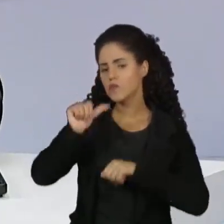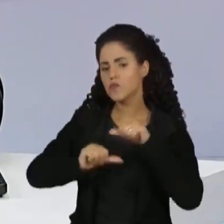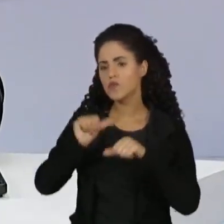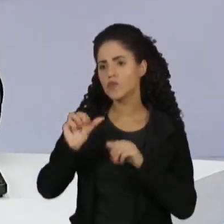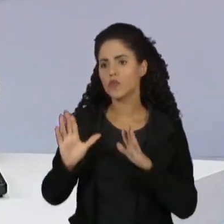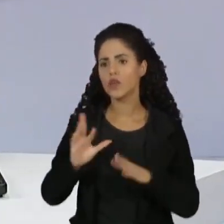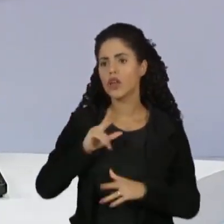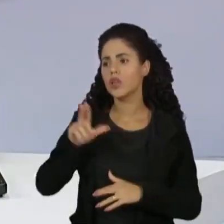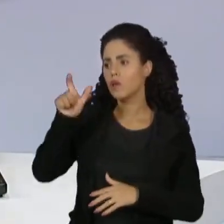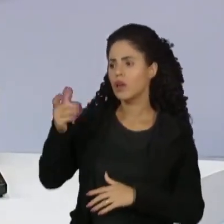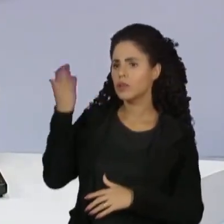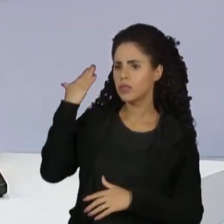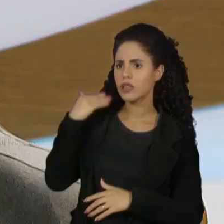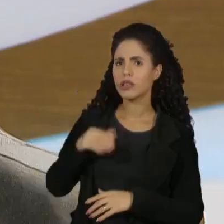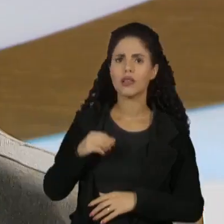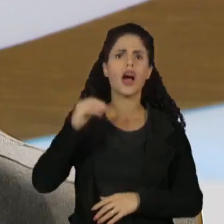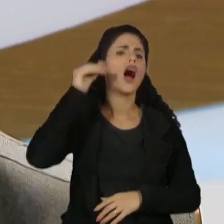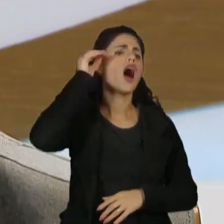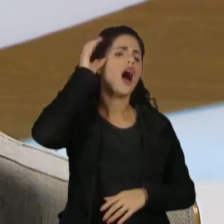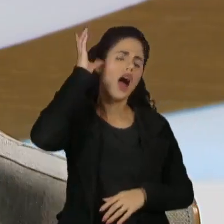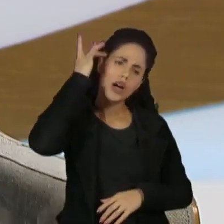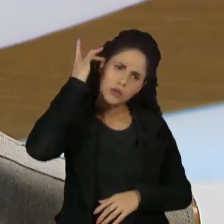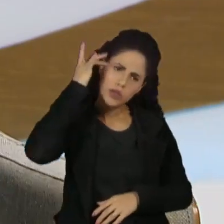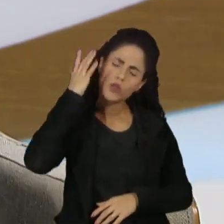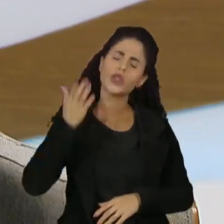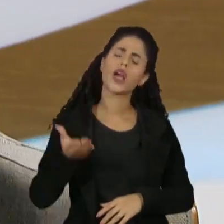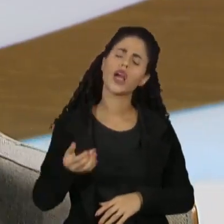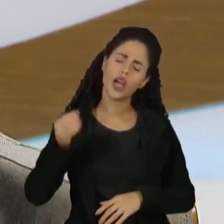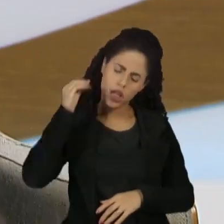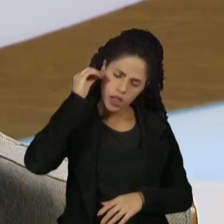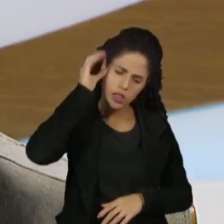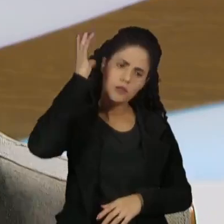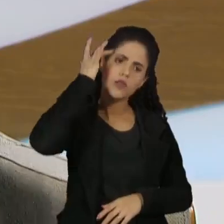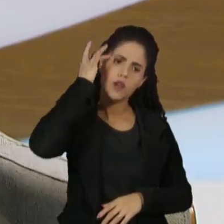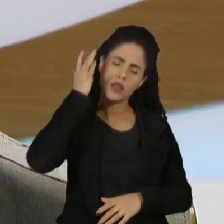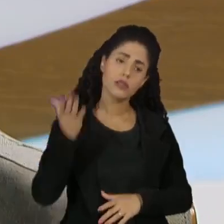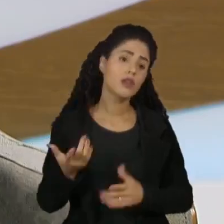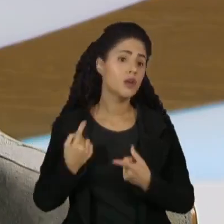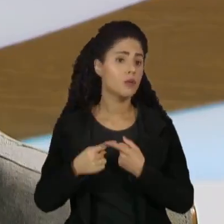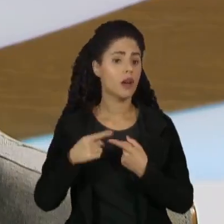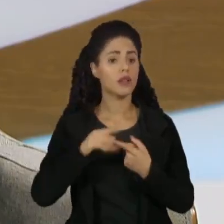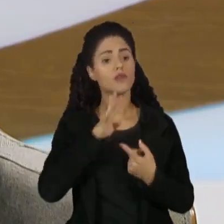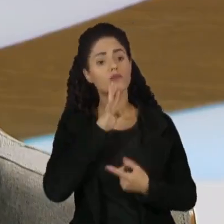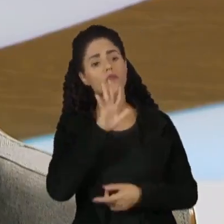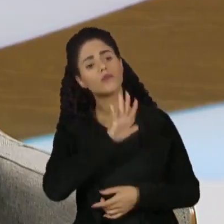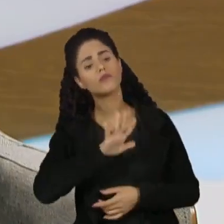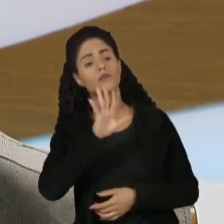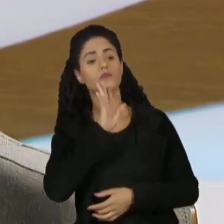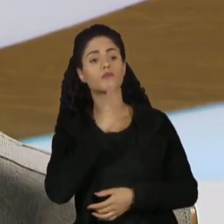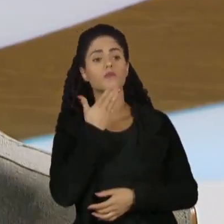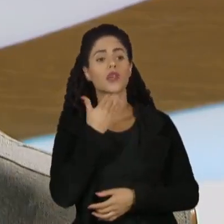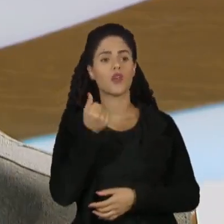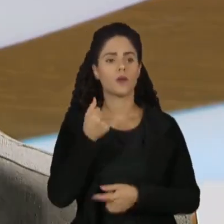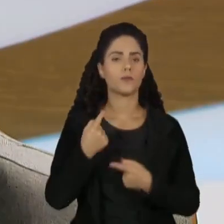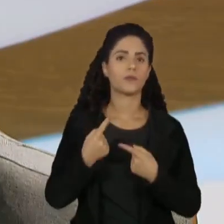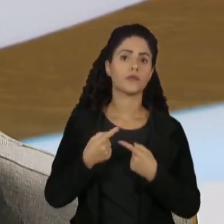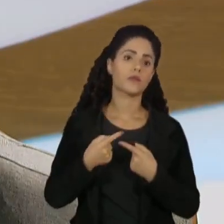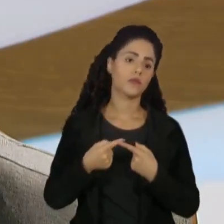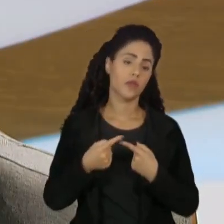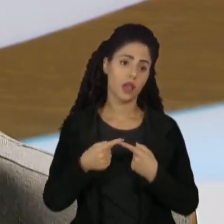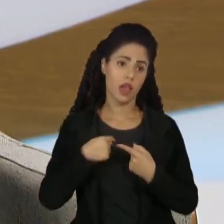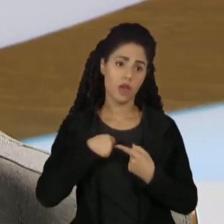não é mais aquele embasador. Amadureceu. A gente amadurece. Amadurece, conhece melhor as pessoas. Eu tenho